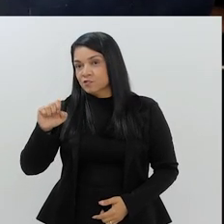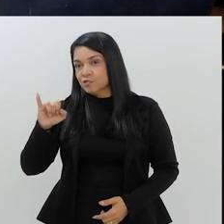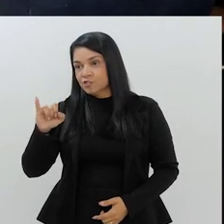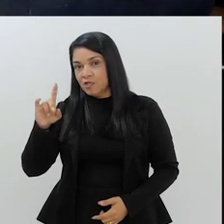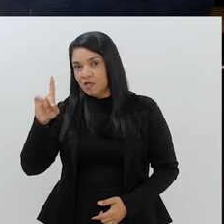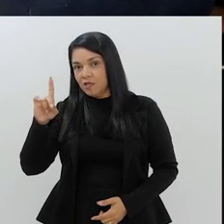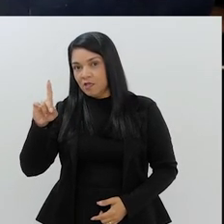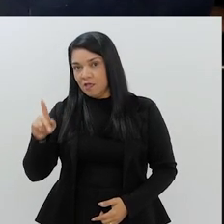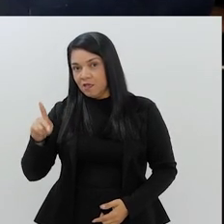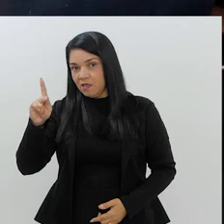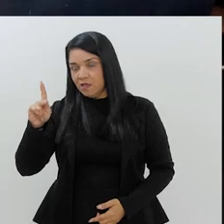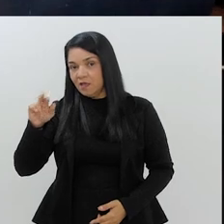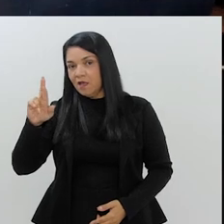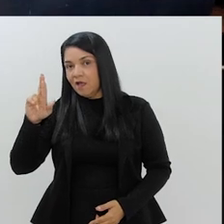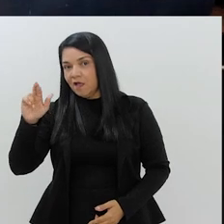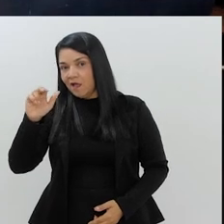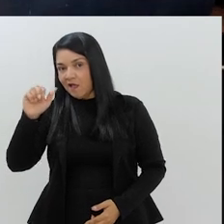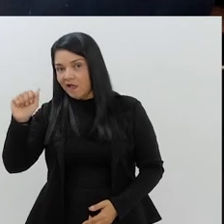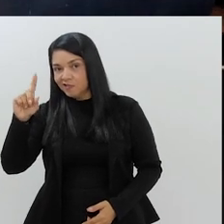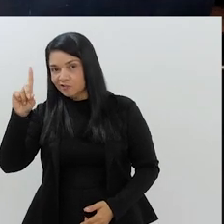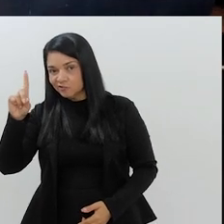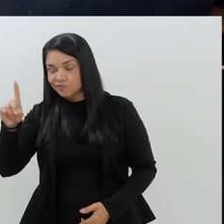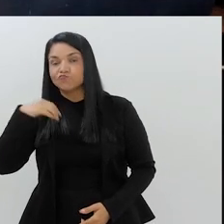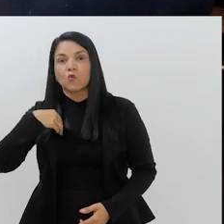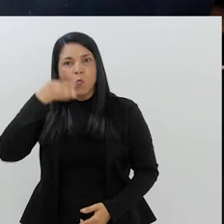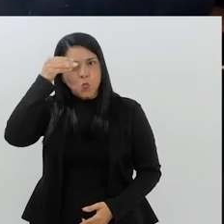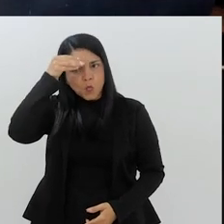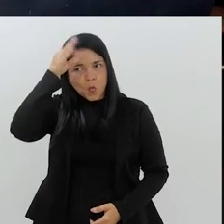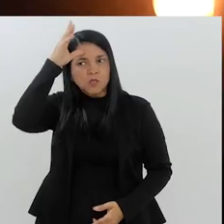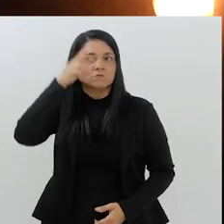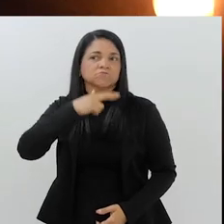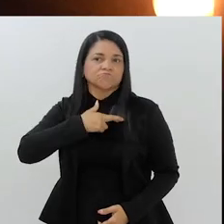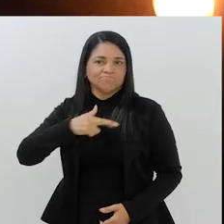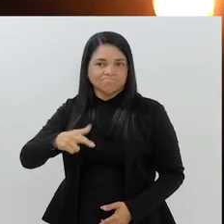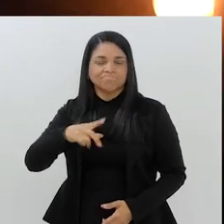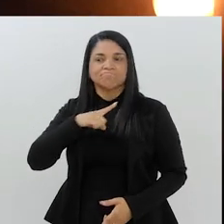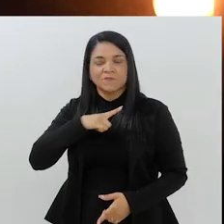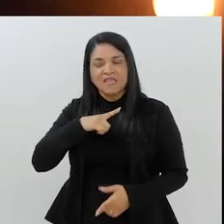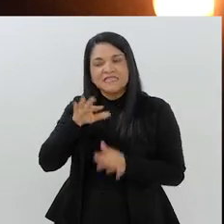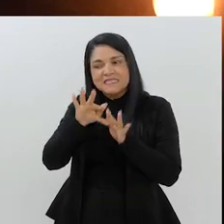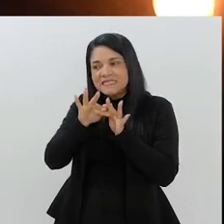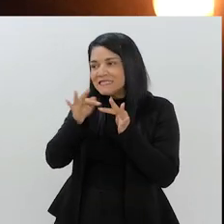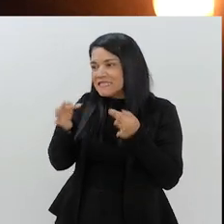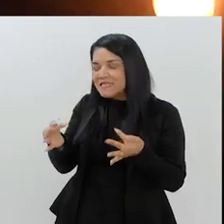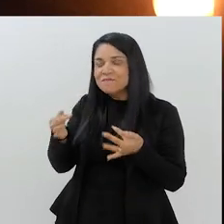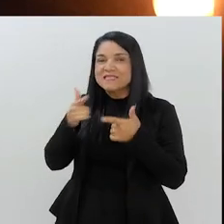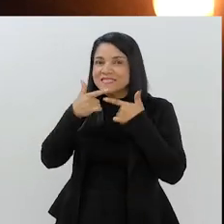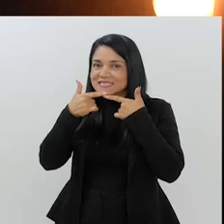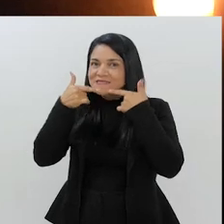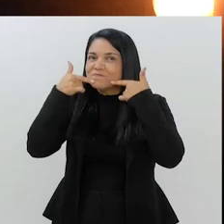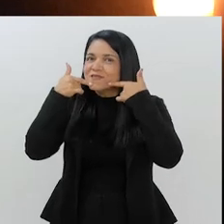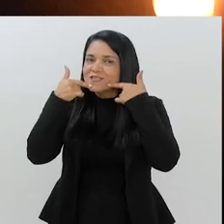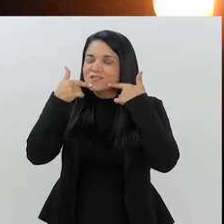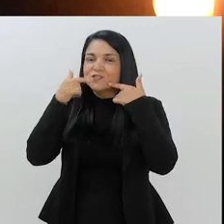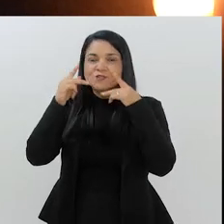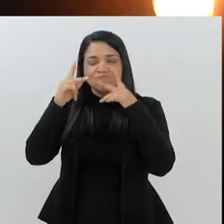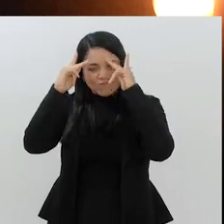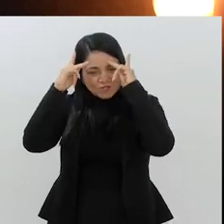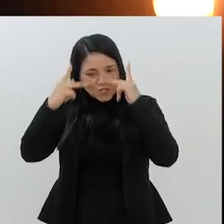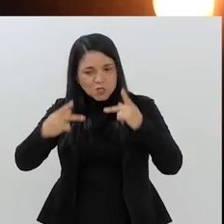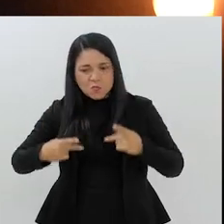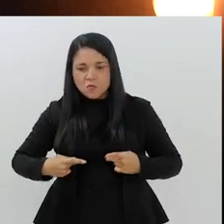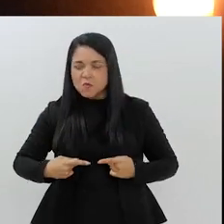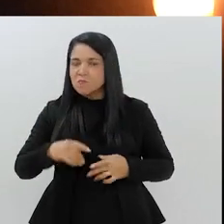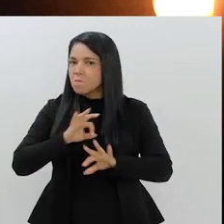Jihad, além de ter muito conhecimento religioso, ele é uma pessoa extremamente agradável, simpática, uma ótima